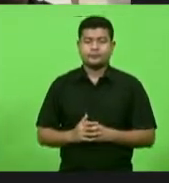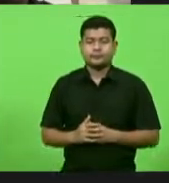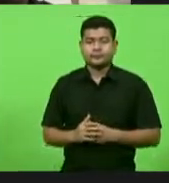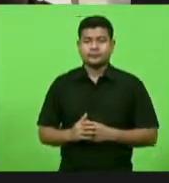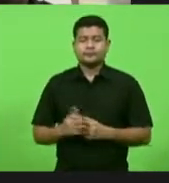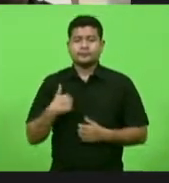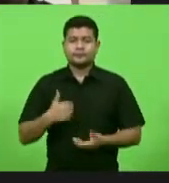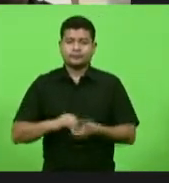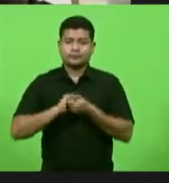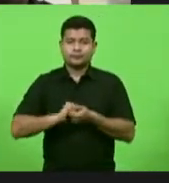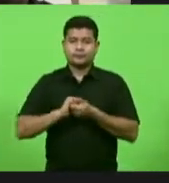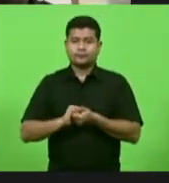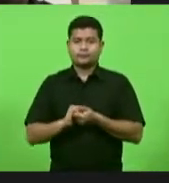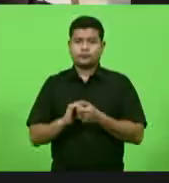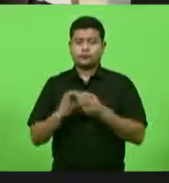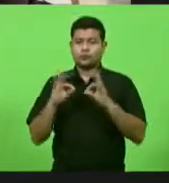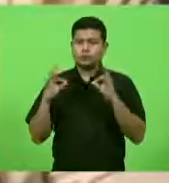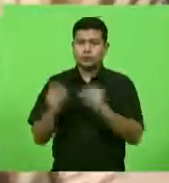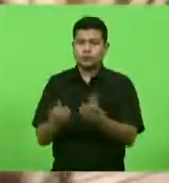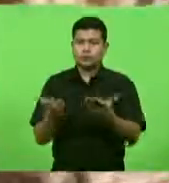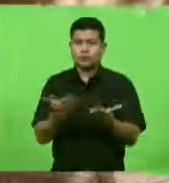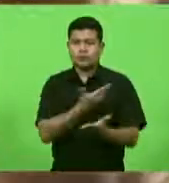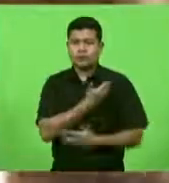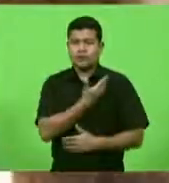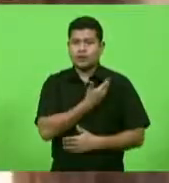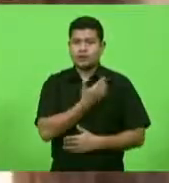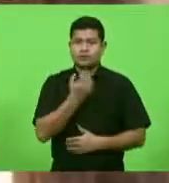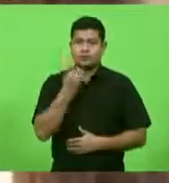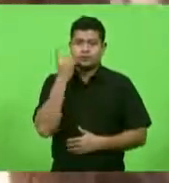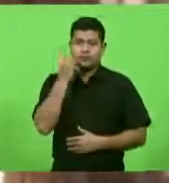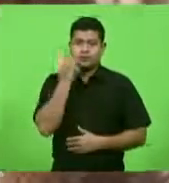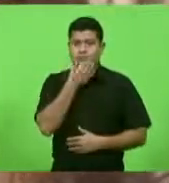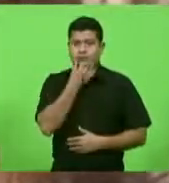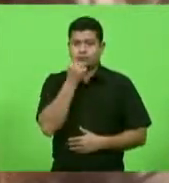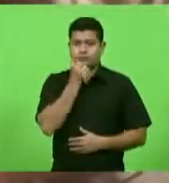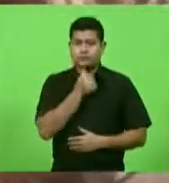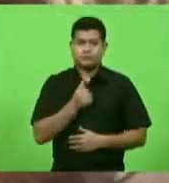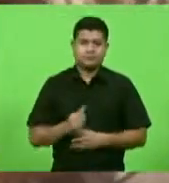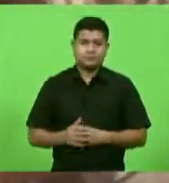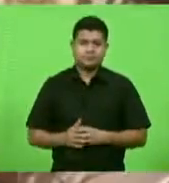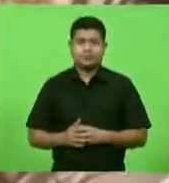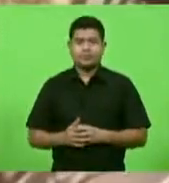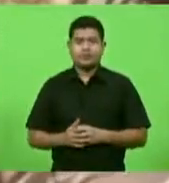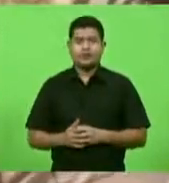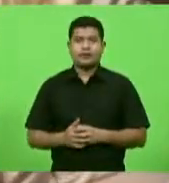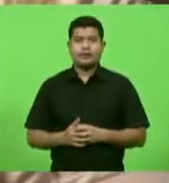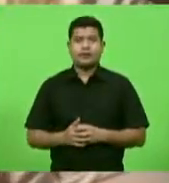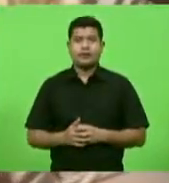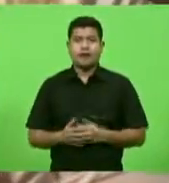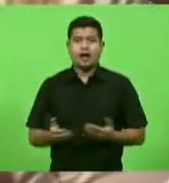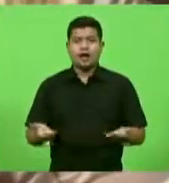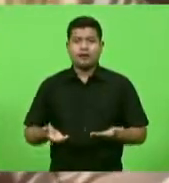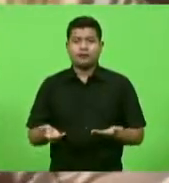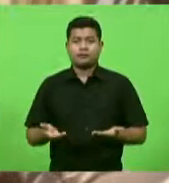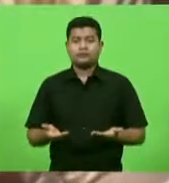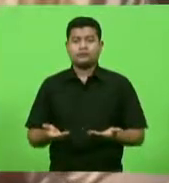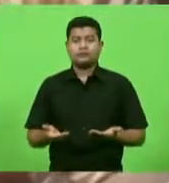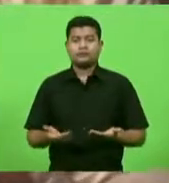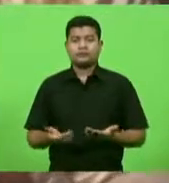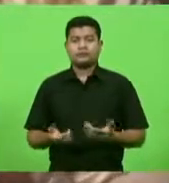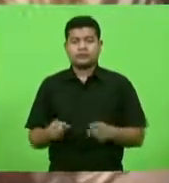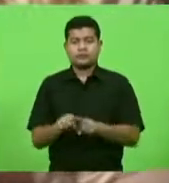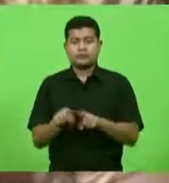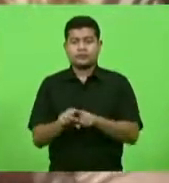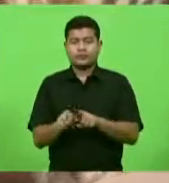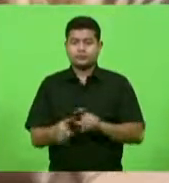cumprimentar todos os meus colegas e todas as colegas também e aqui enaltecer ao governador